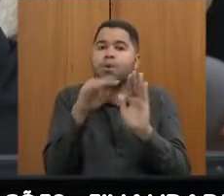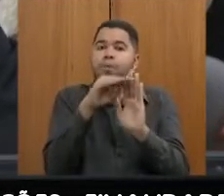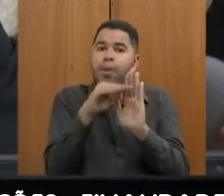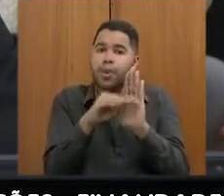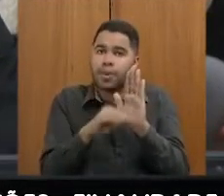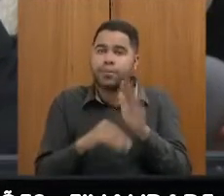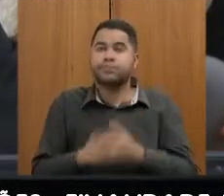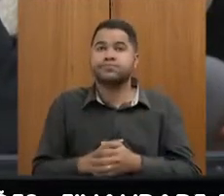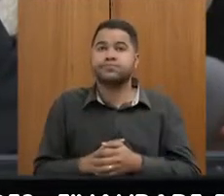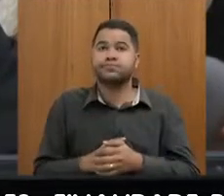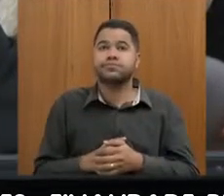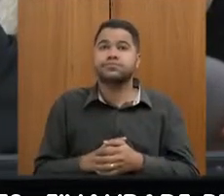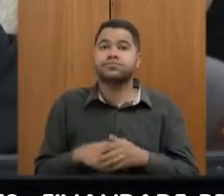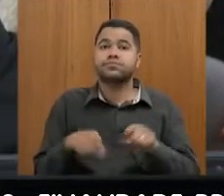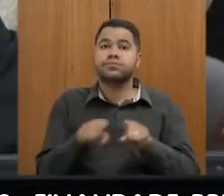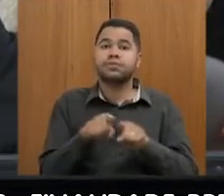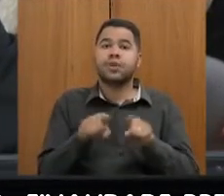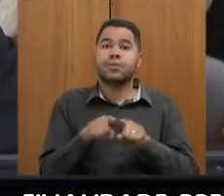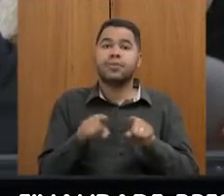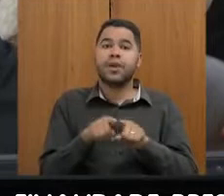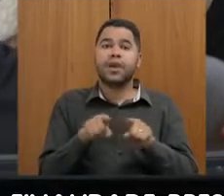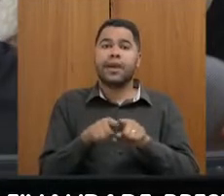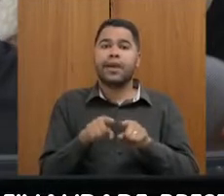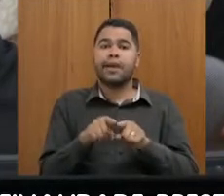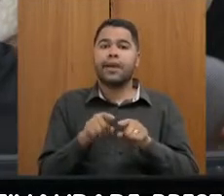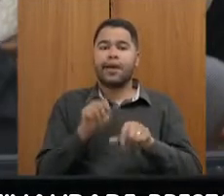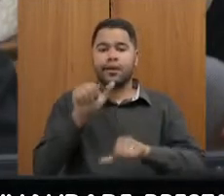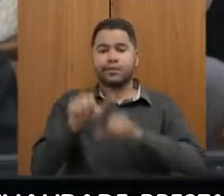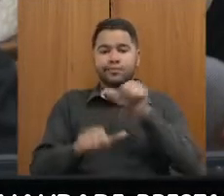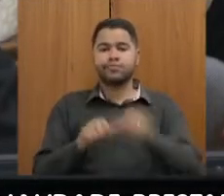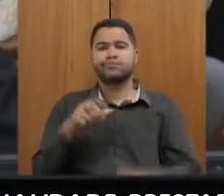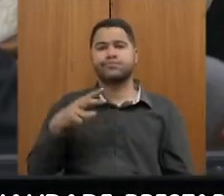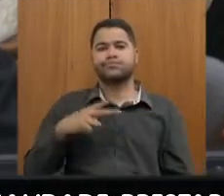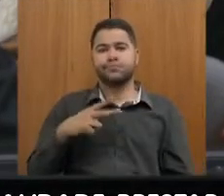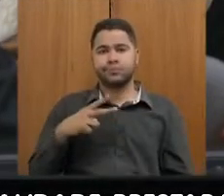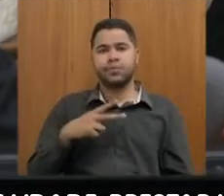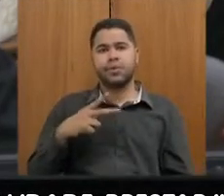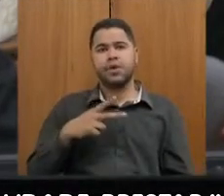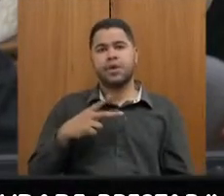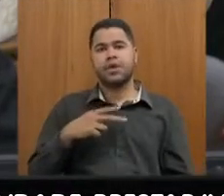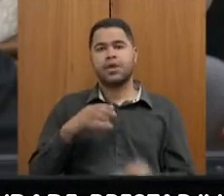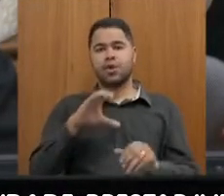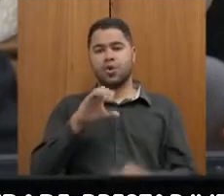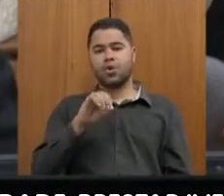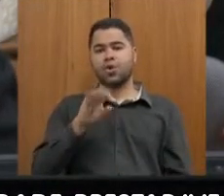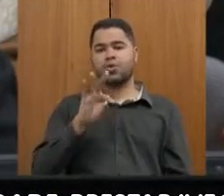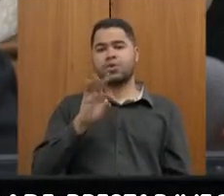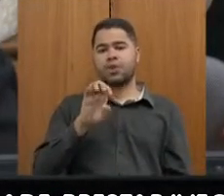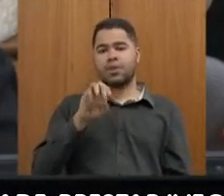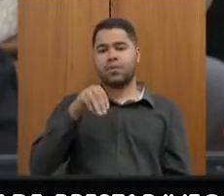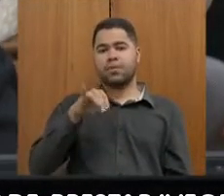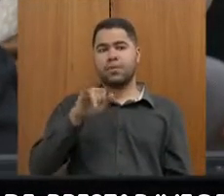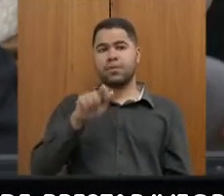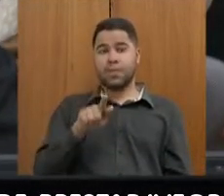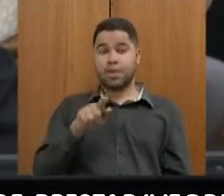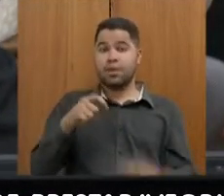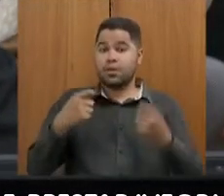pessoal, e a desestatização, que é, no caso, a alienação da Codemig, necessário, fundamental,